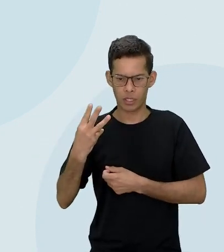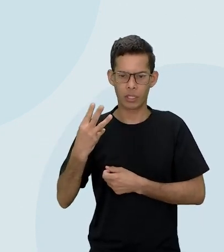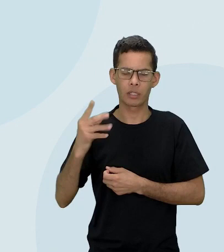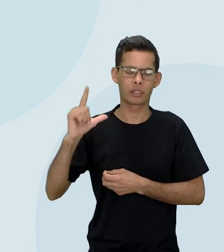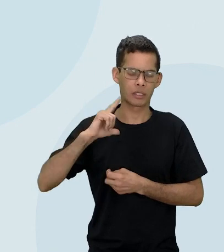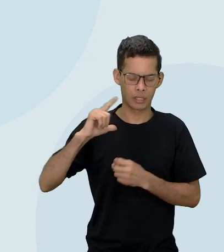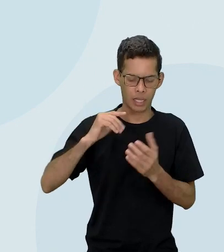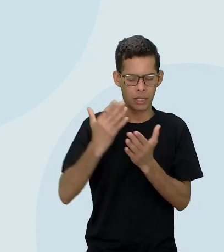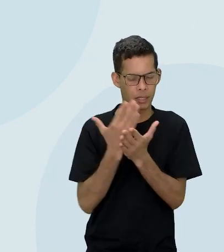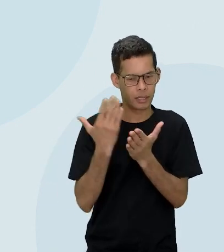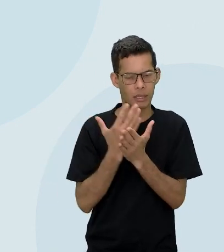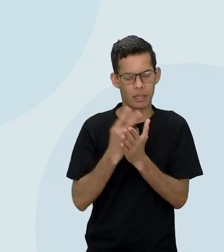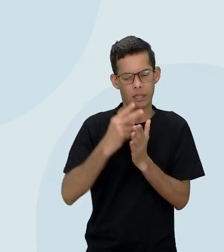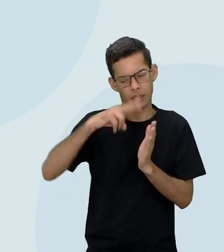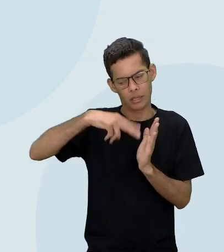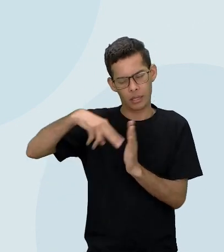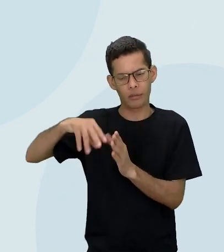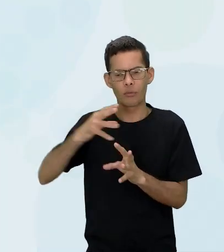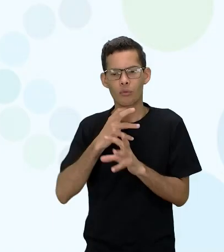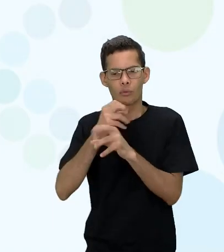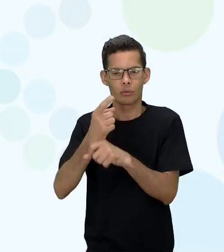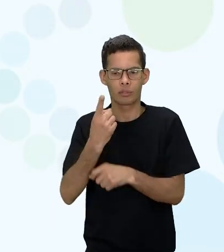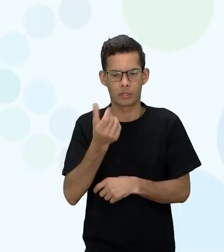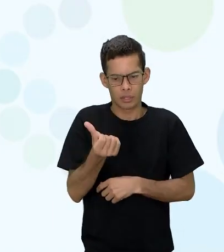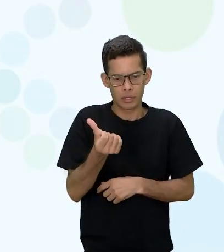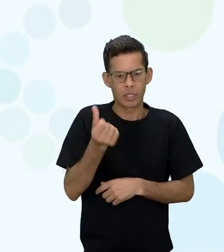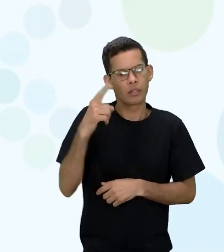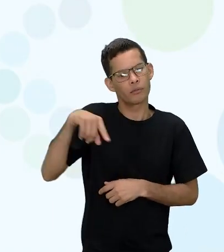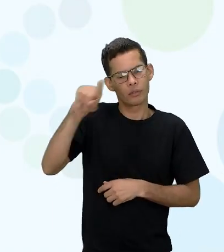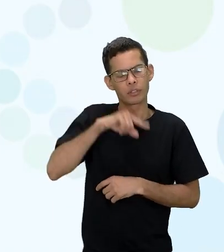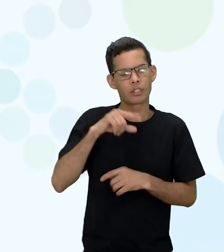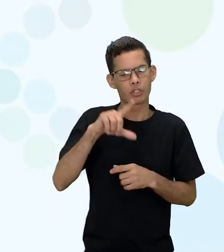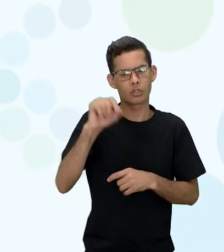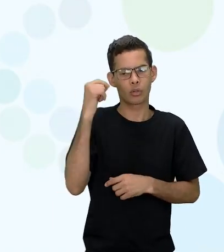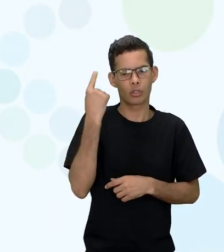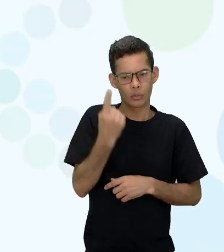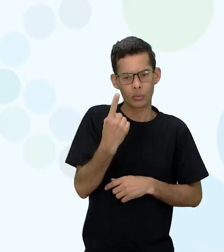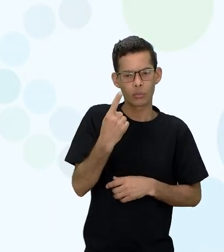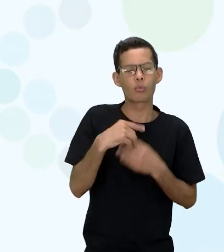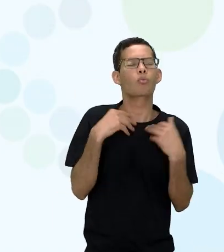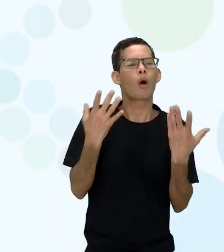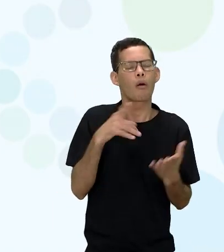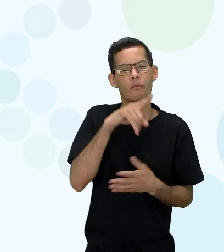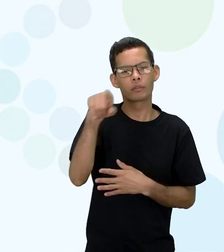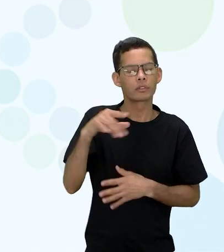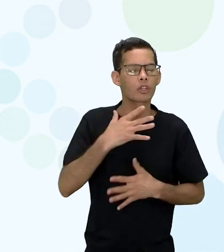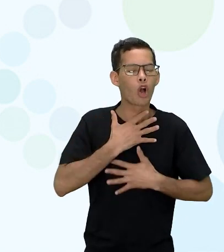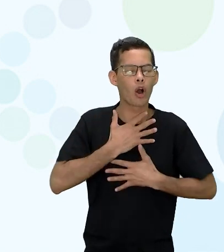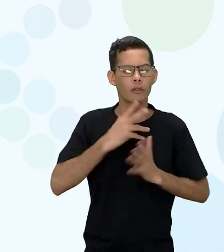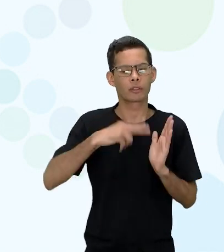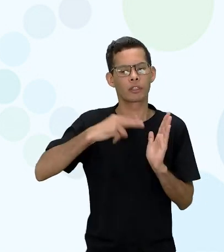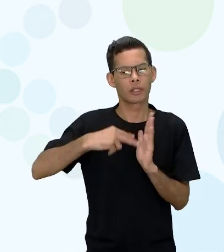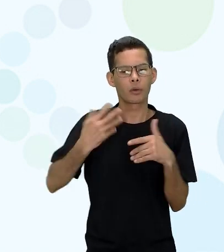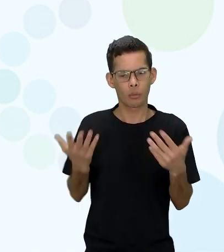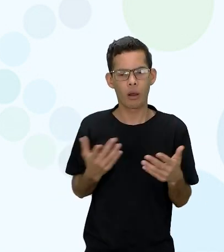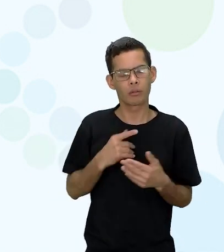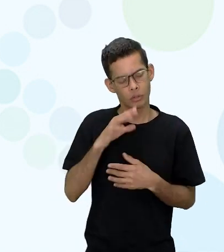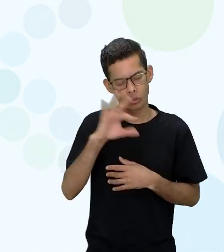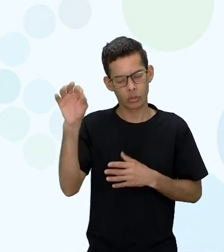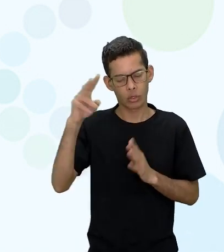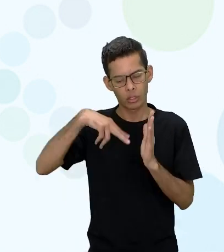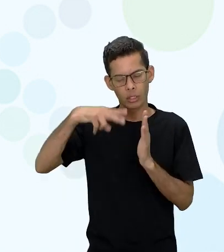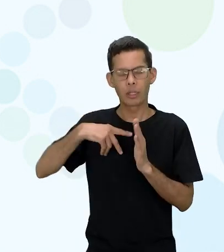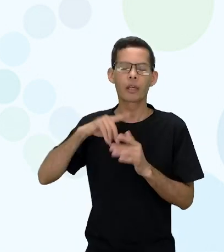obras aí você escolhe uma obra que você gostaria de ler e de repente vir aqui discutir